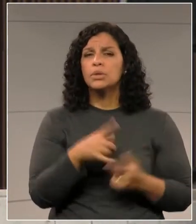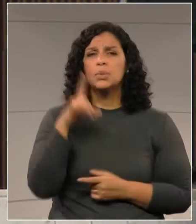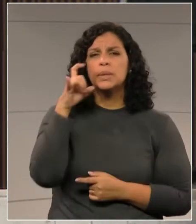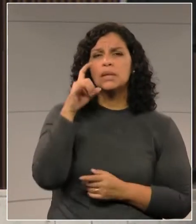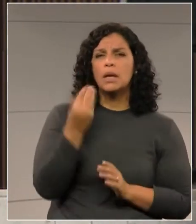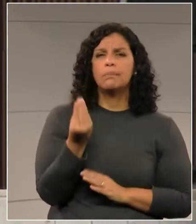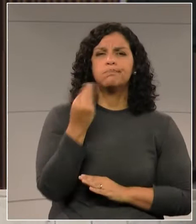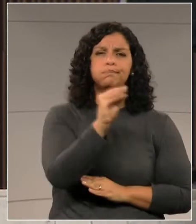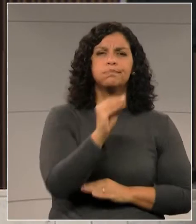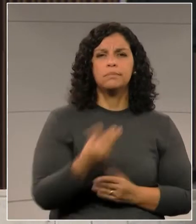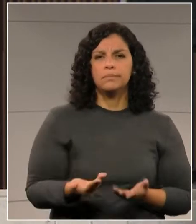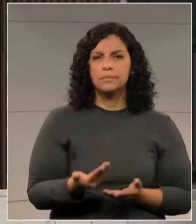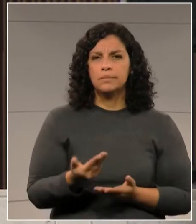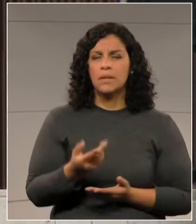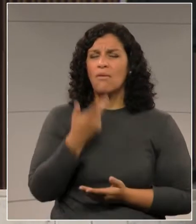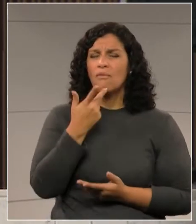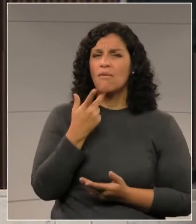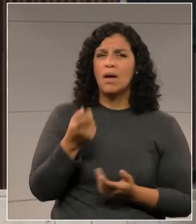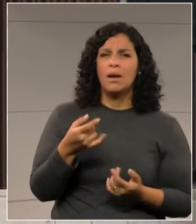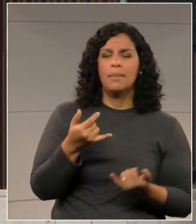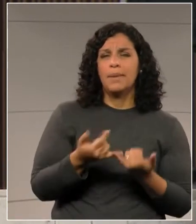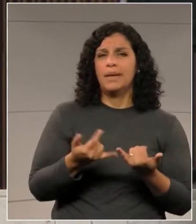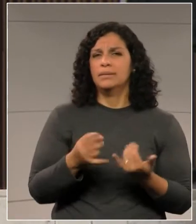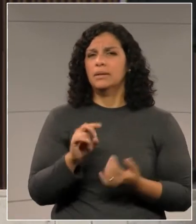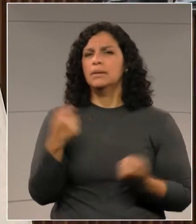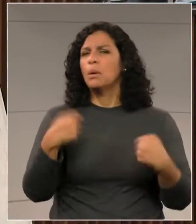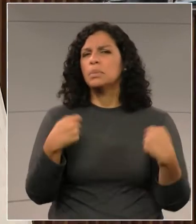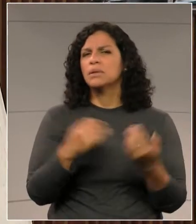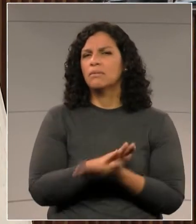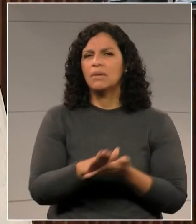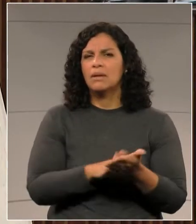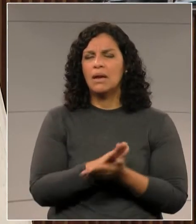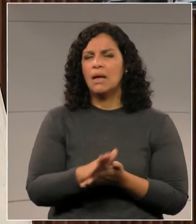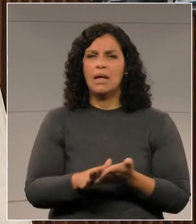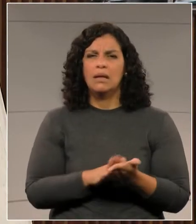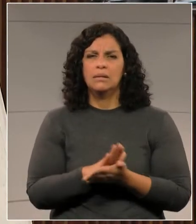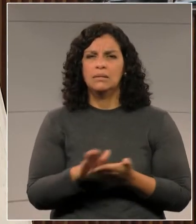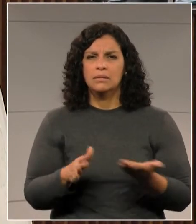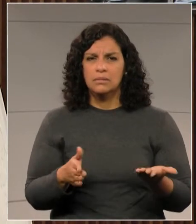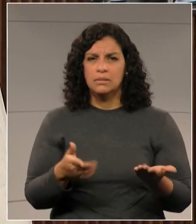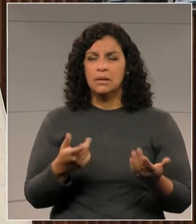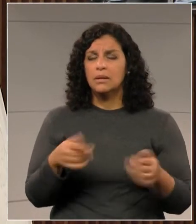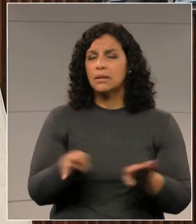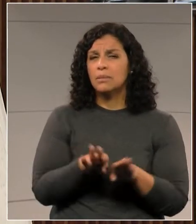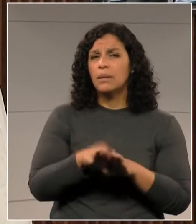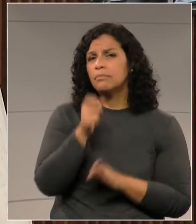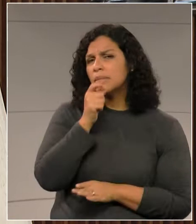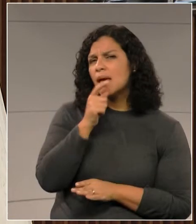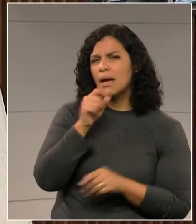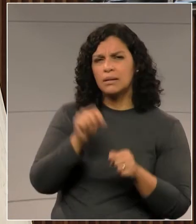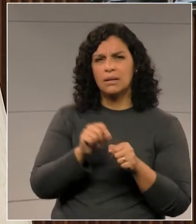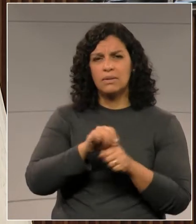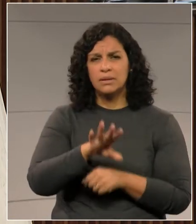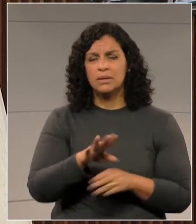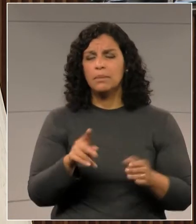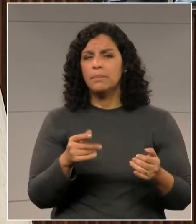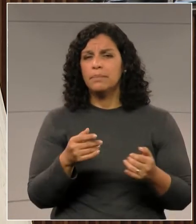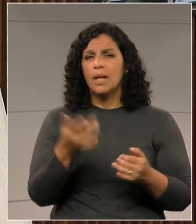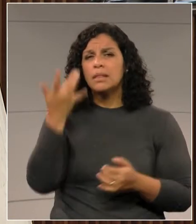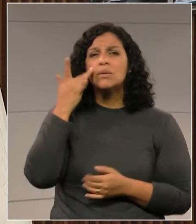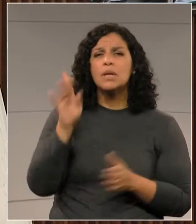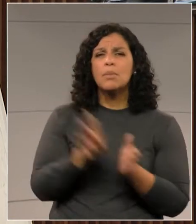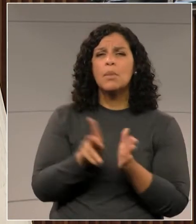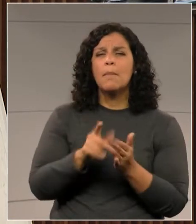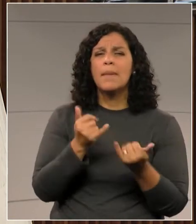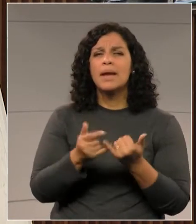ataque absolutamente desnecessário, sem sentido, fazer uma gracinha com o sábio, lá, talvez com o